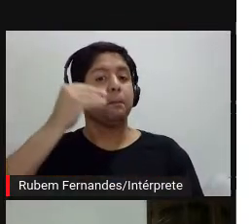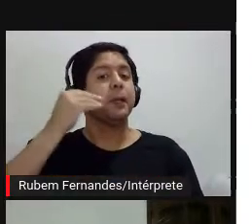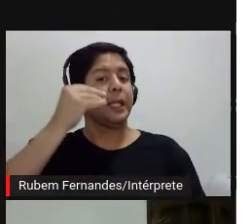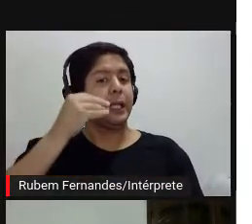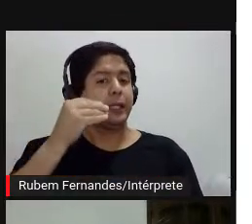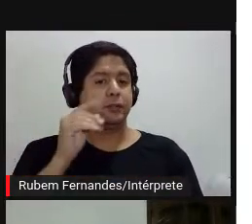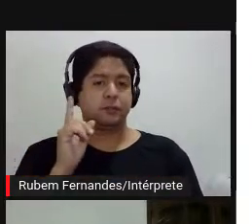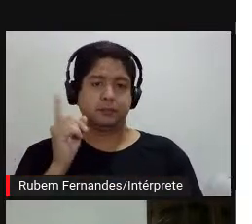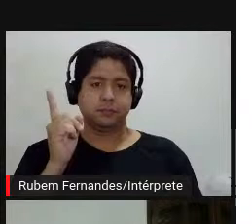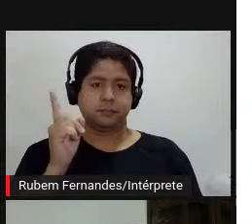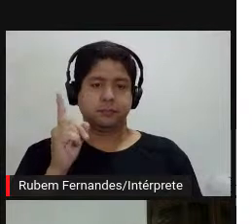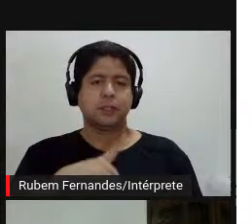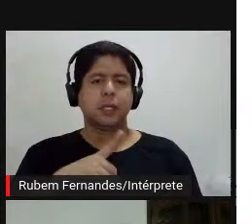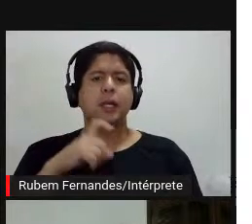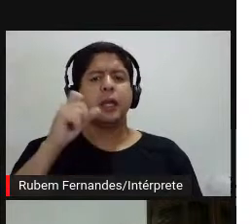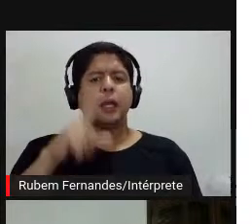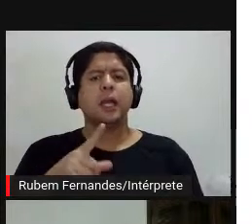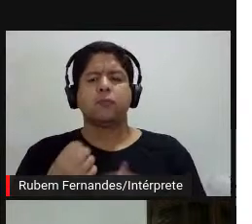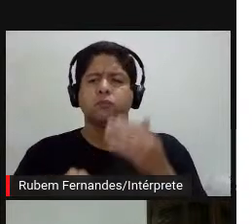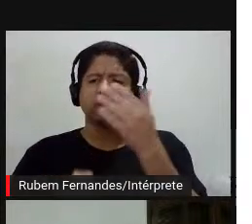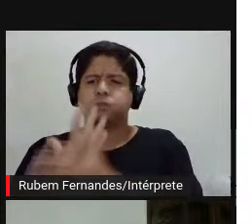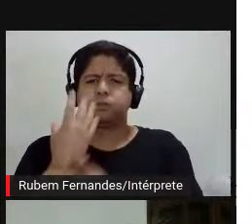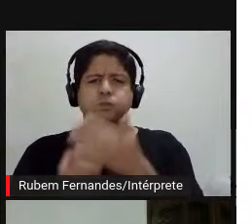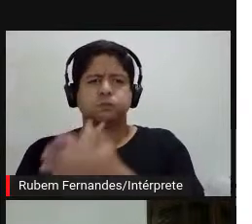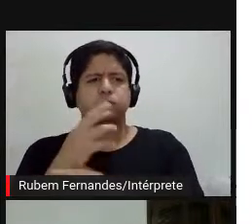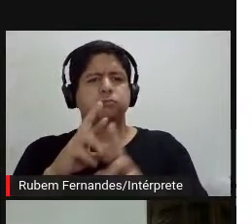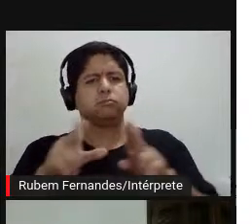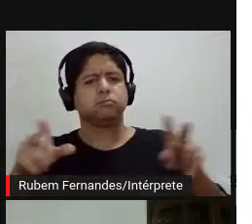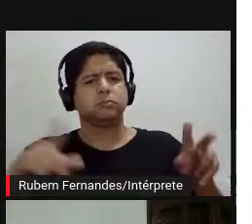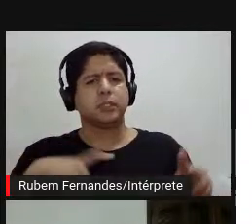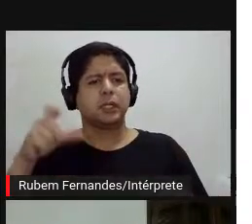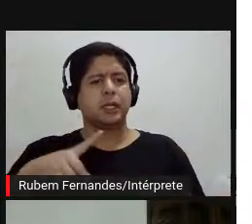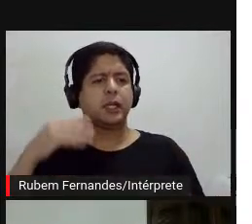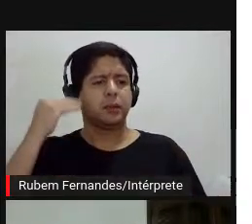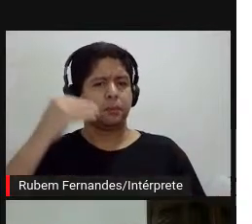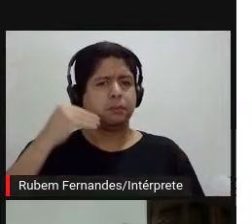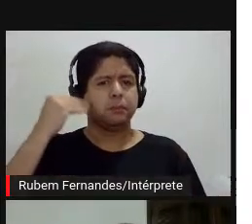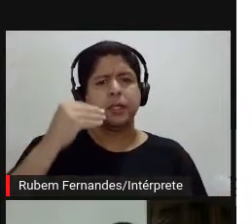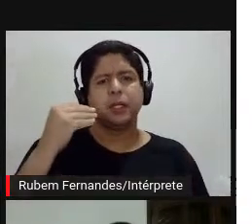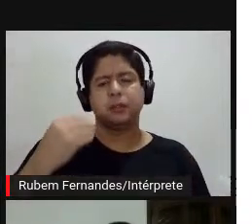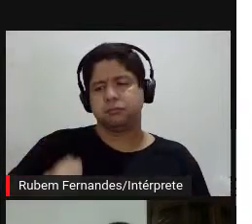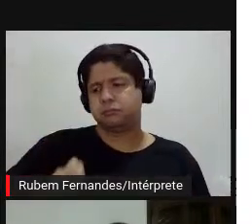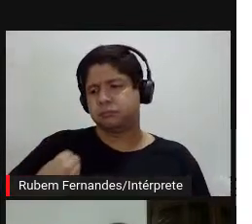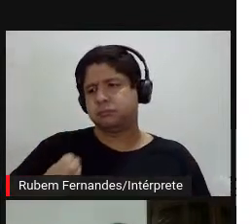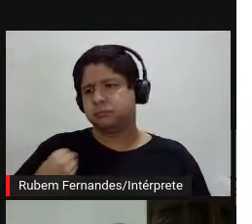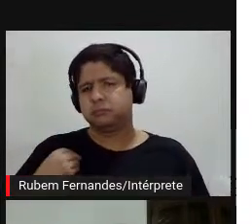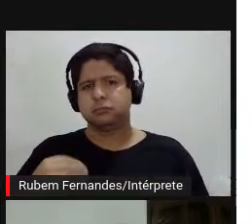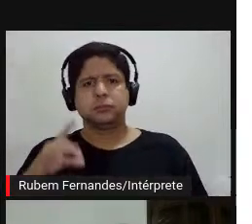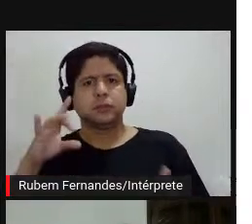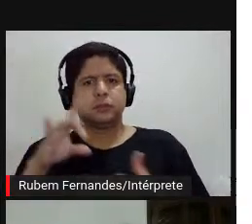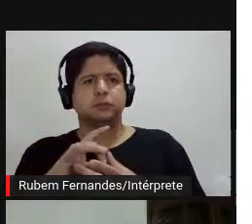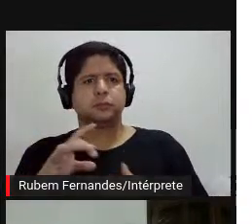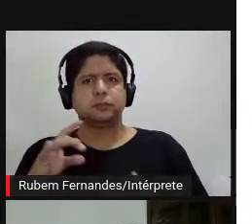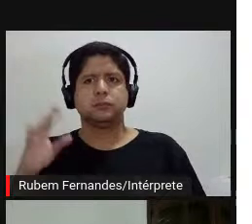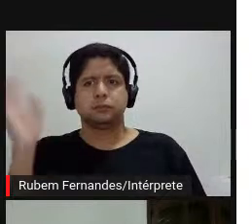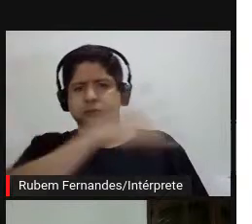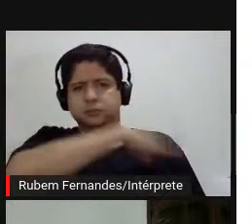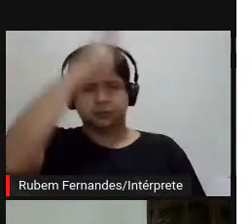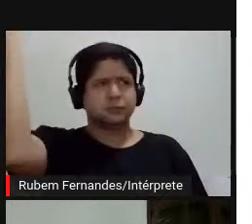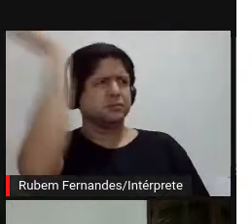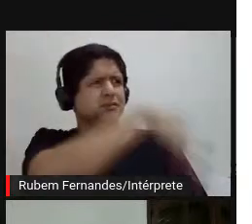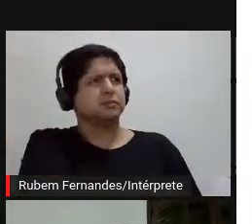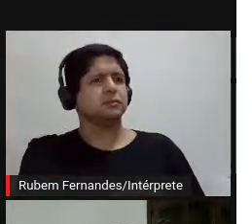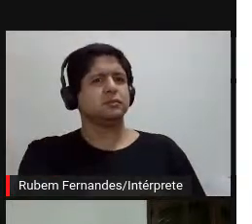essa curadoria de obras, que são principalmente experiências de participação, que envolvem uma dimensão física,